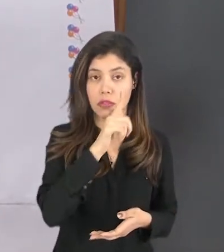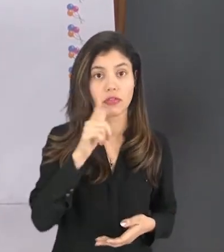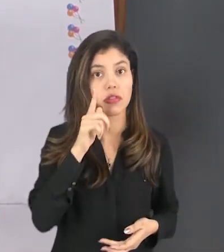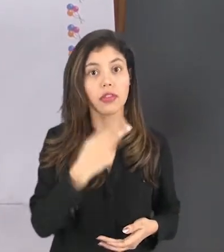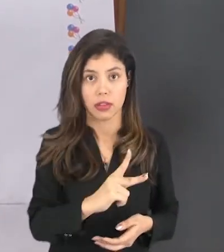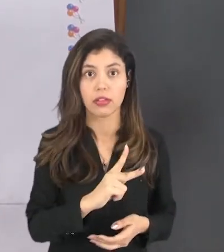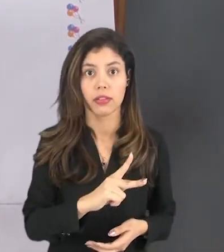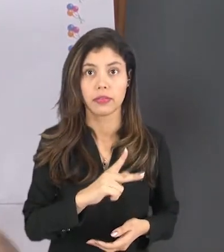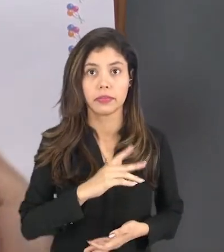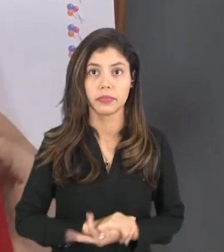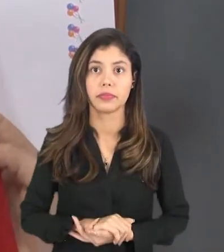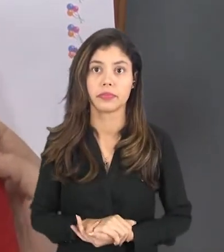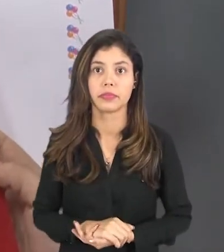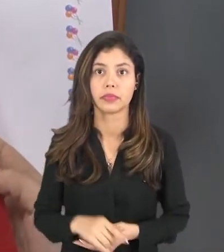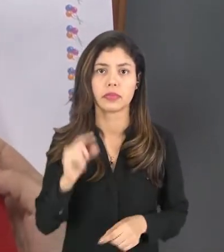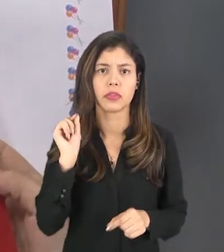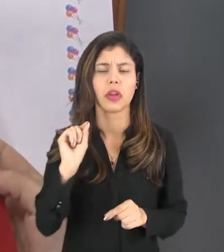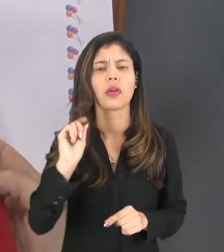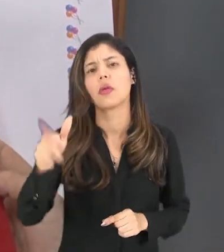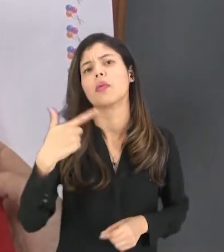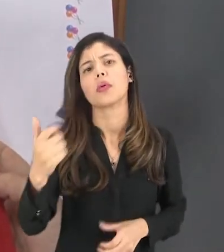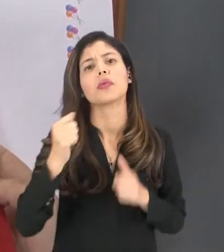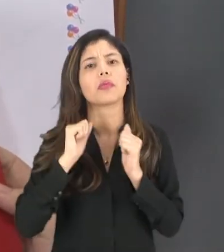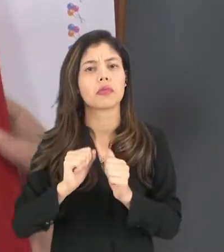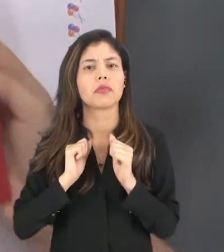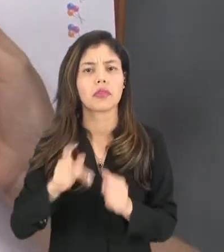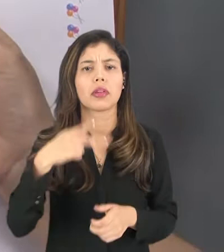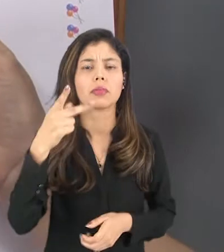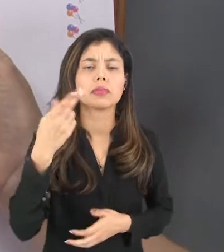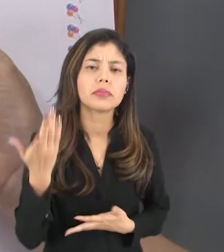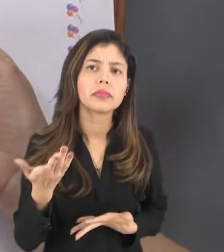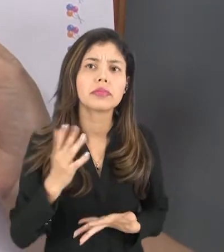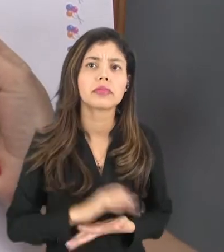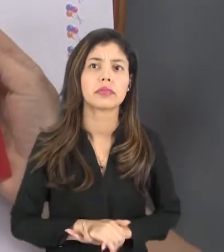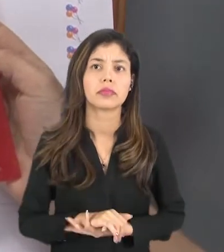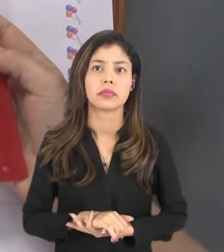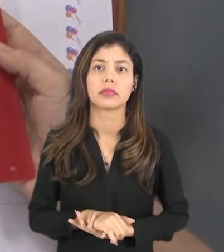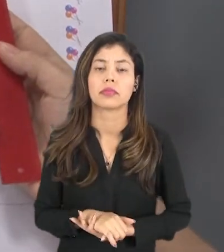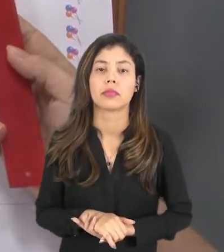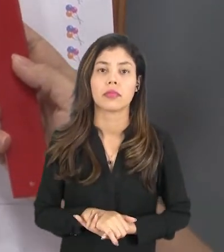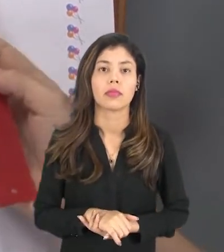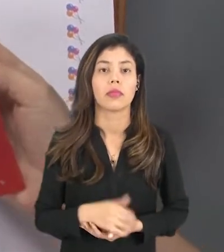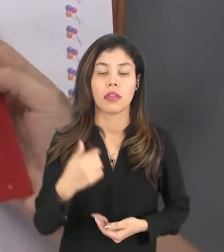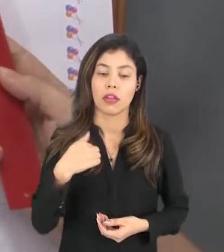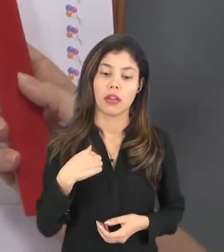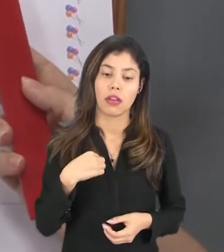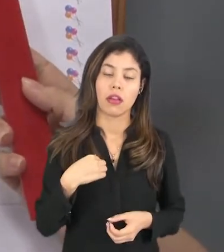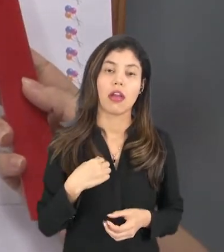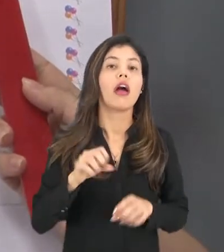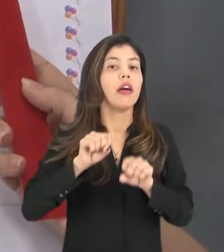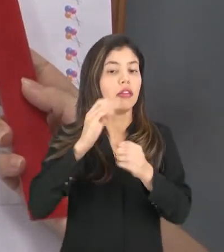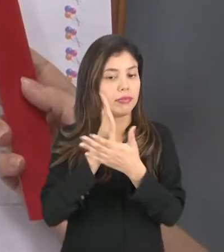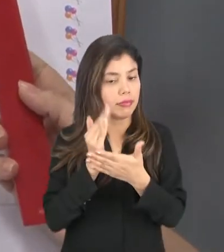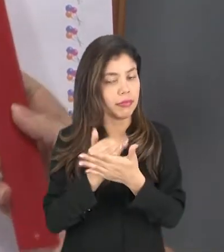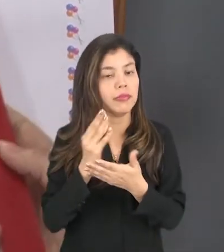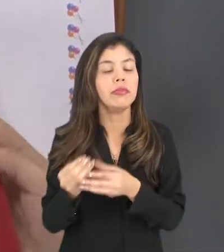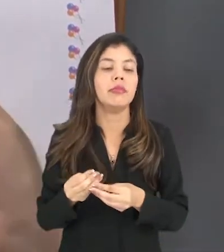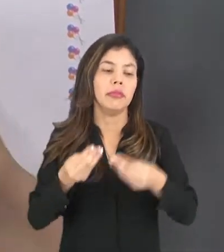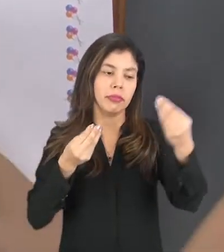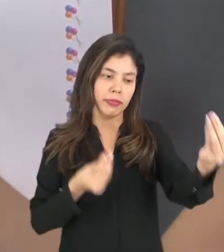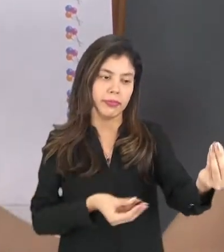trazer o lanche. O que o outro coleguinha falou? Eu divido o meu com você.